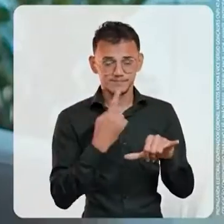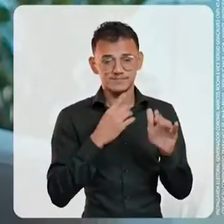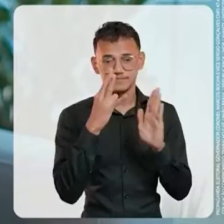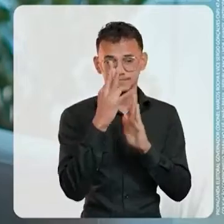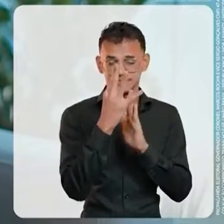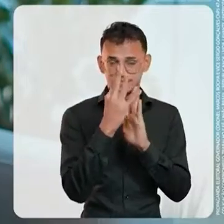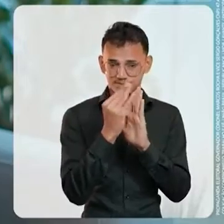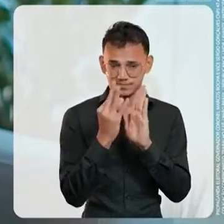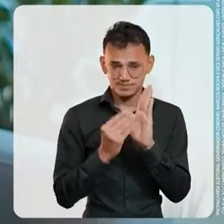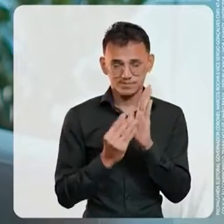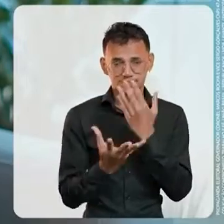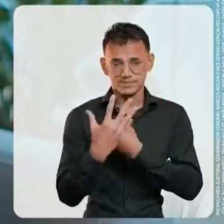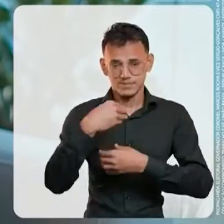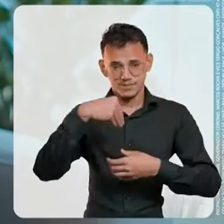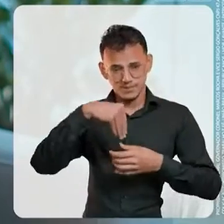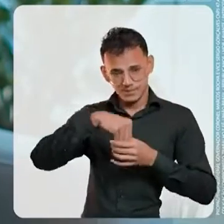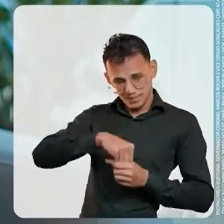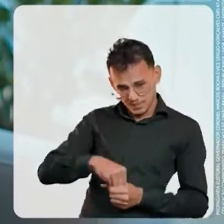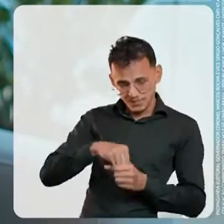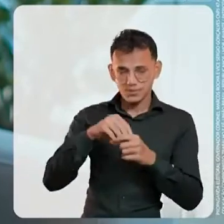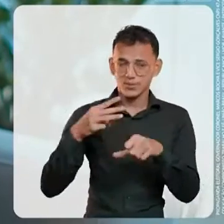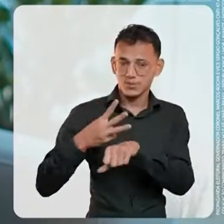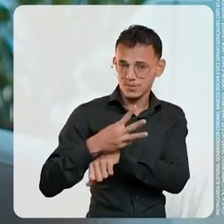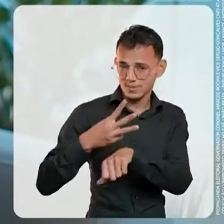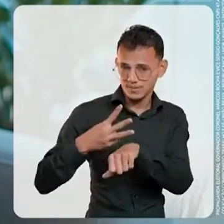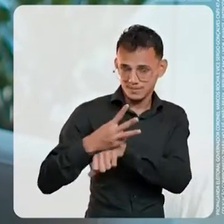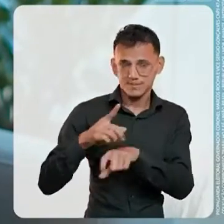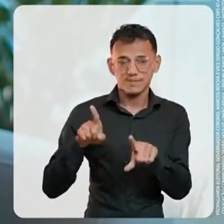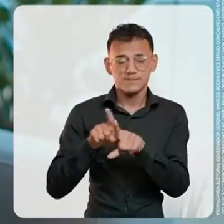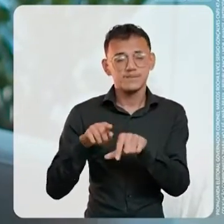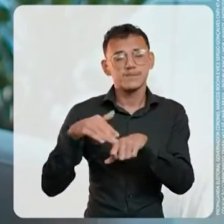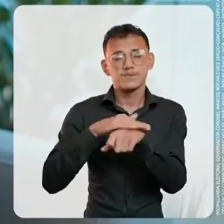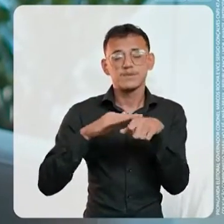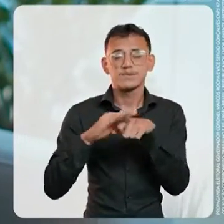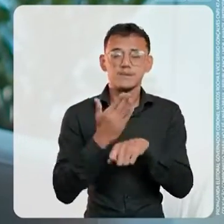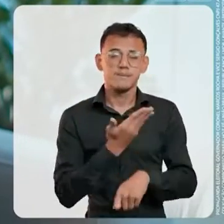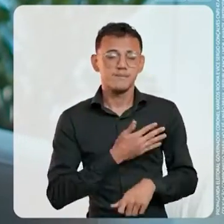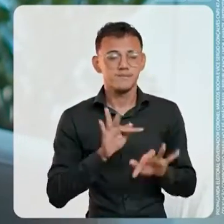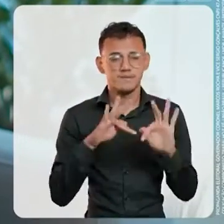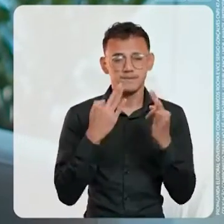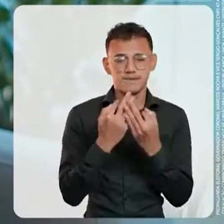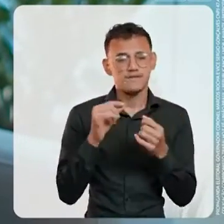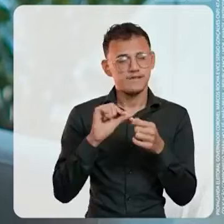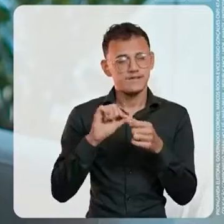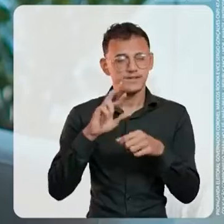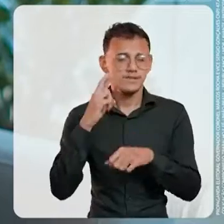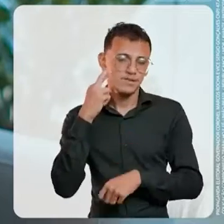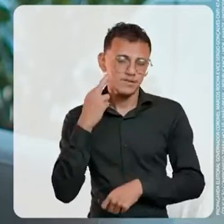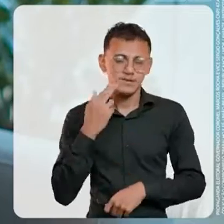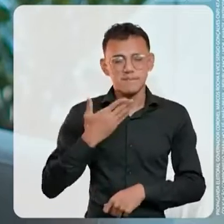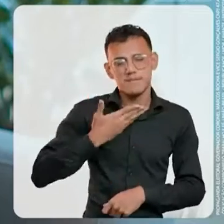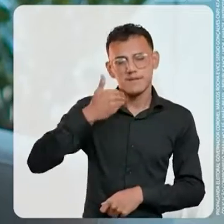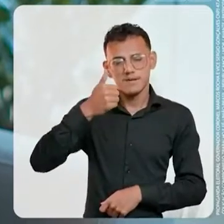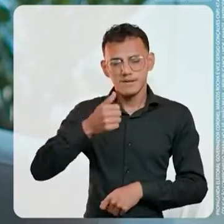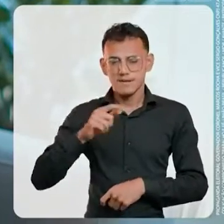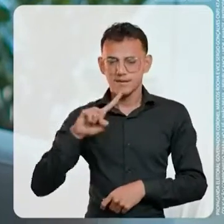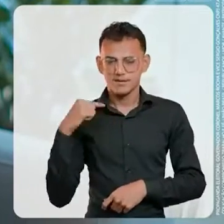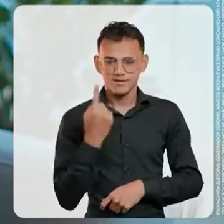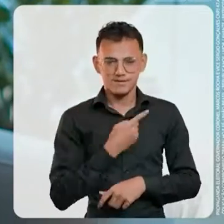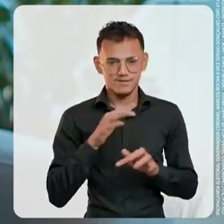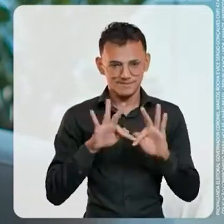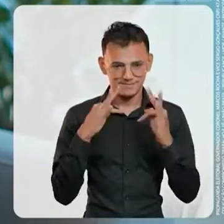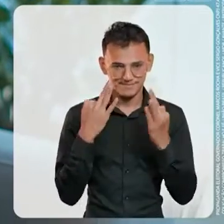divulgue os nossos conteúdos no Zap. Converse com os amigos, com os familiares, vão fazer de Rondônia um lugar ainda melhor para as nossas